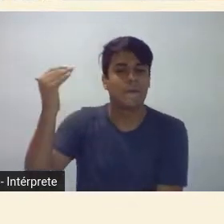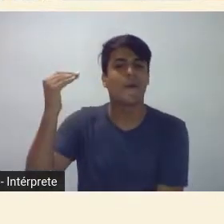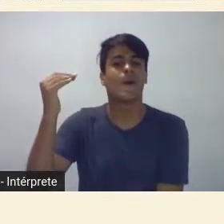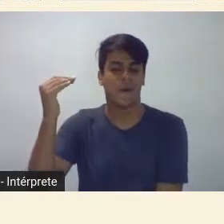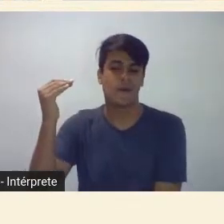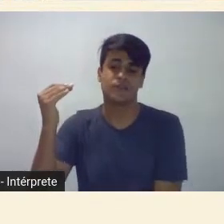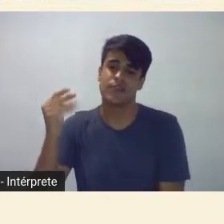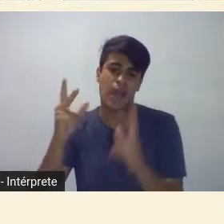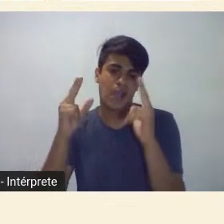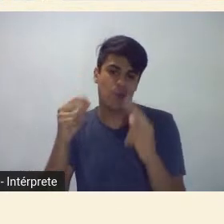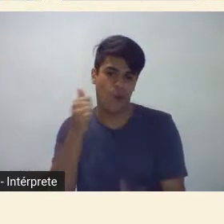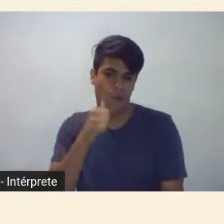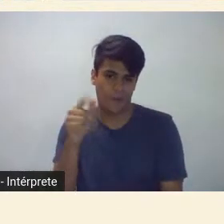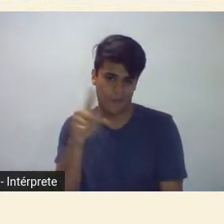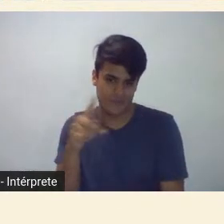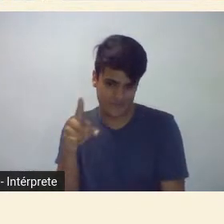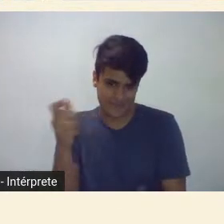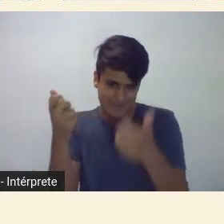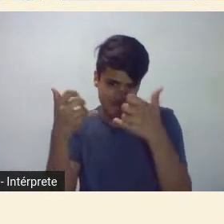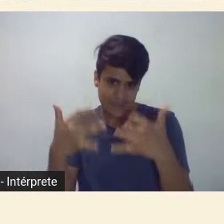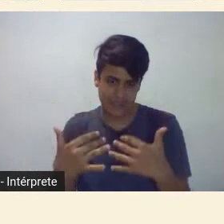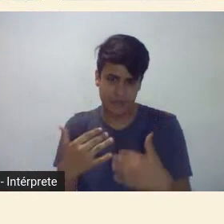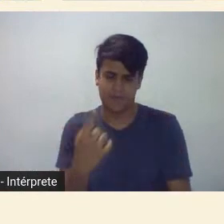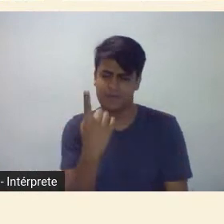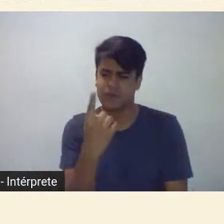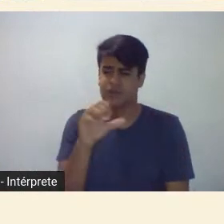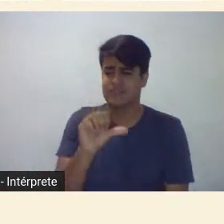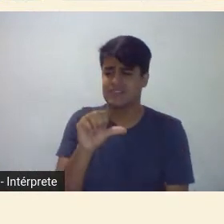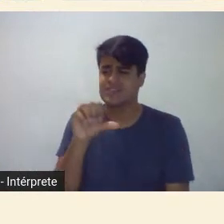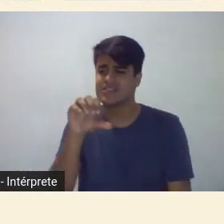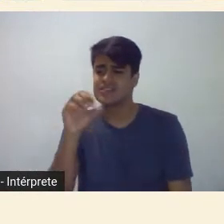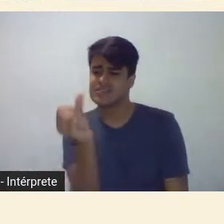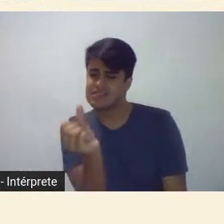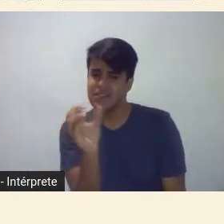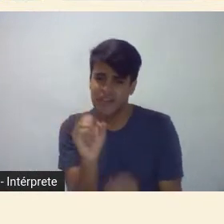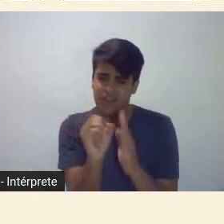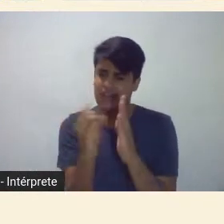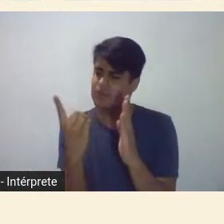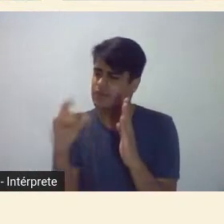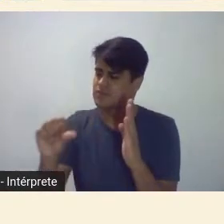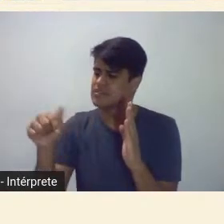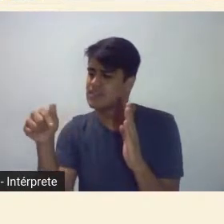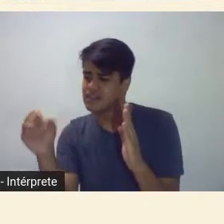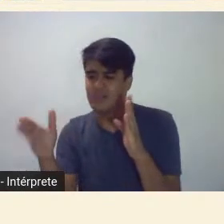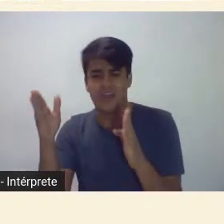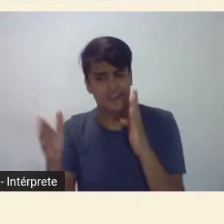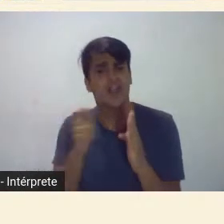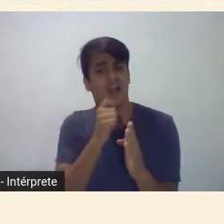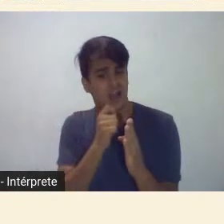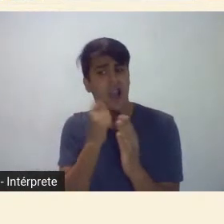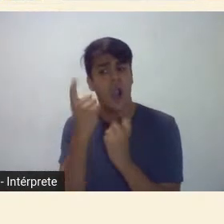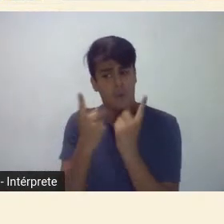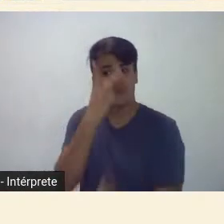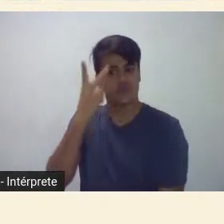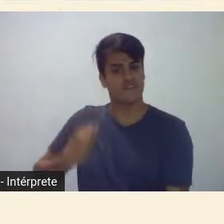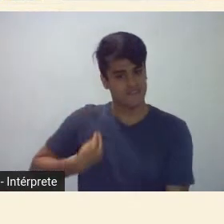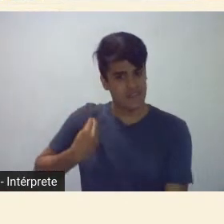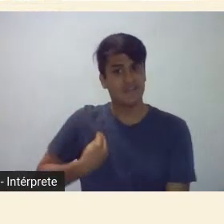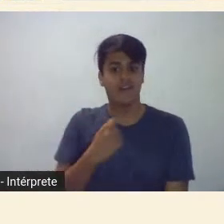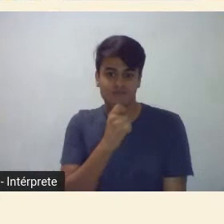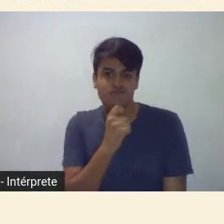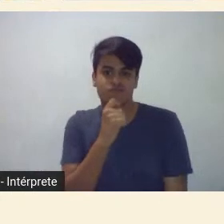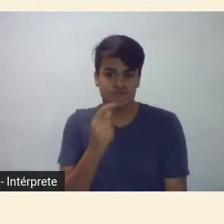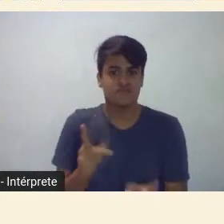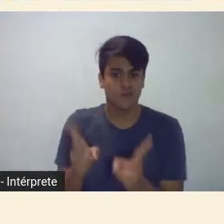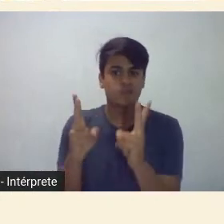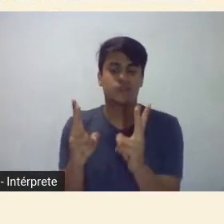a própria professora falou ao longo dos anos 60 e 70 quando ainda tinham alguns participantes vivos isso era muito importante